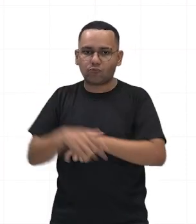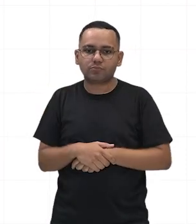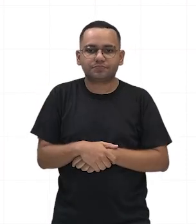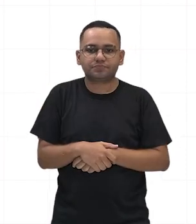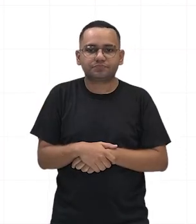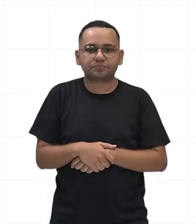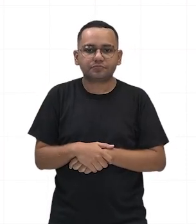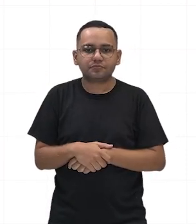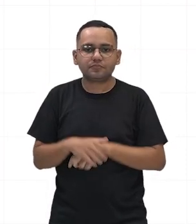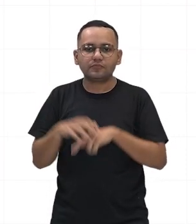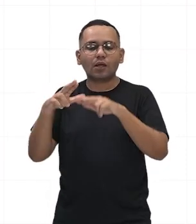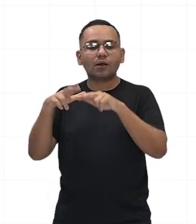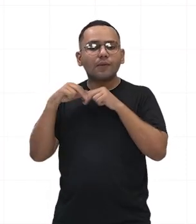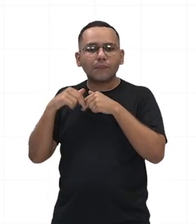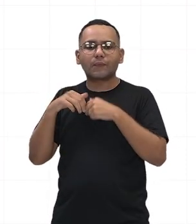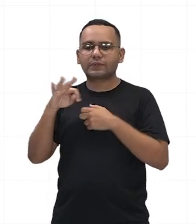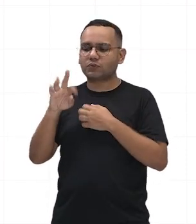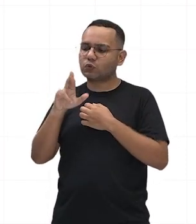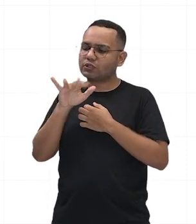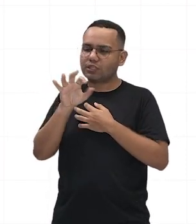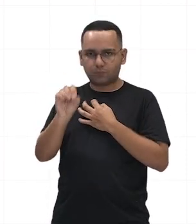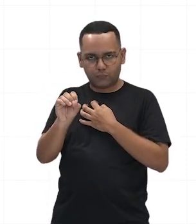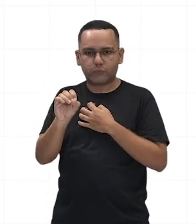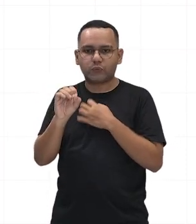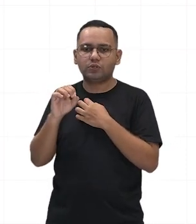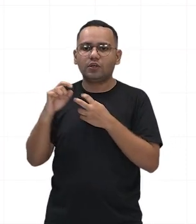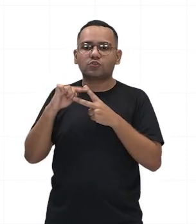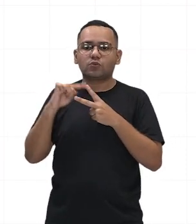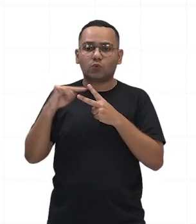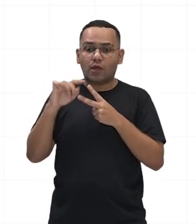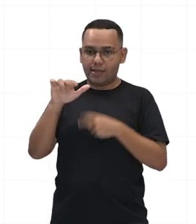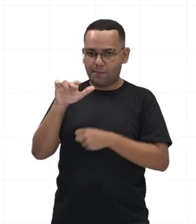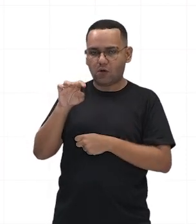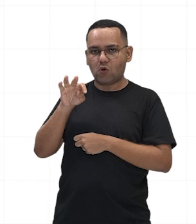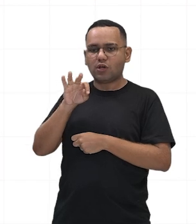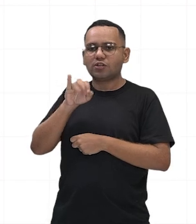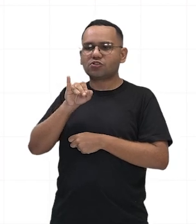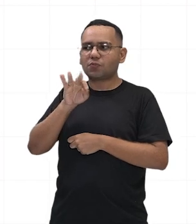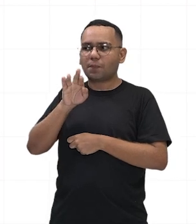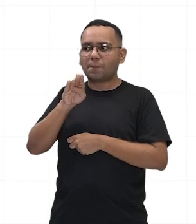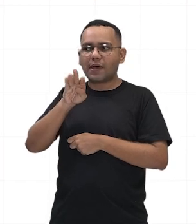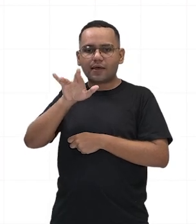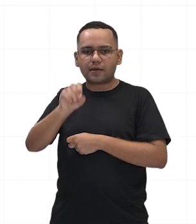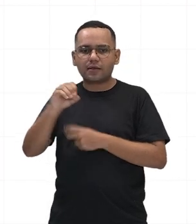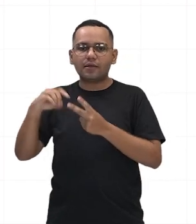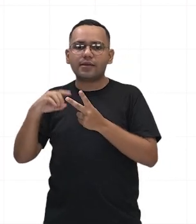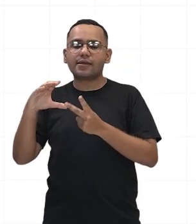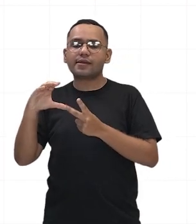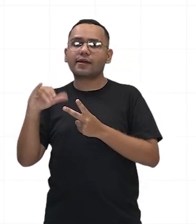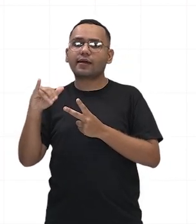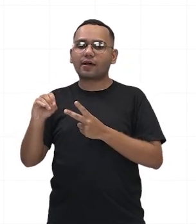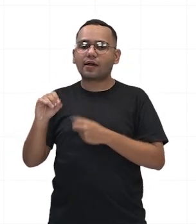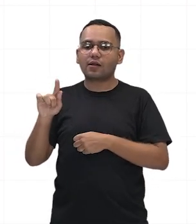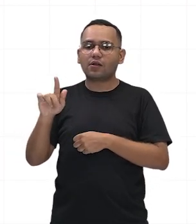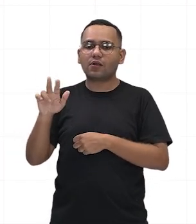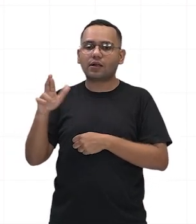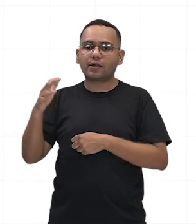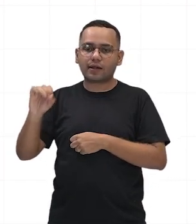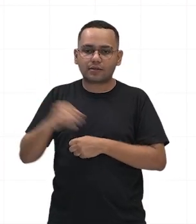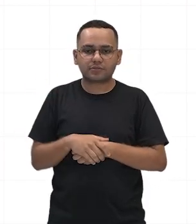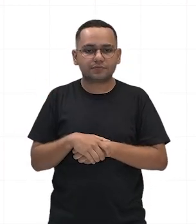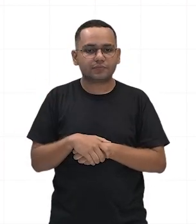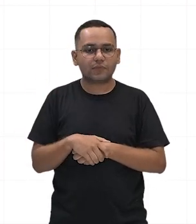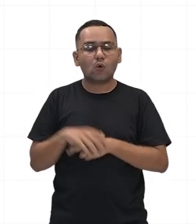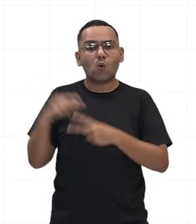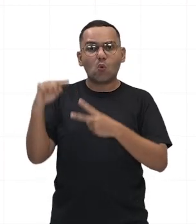Tibério e Caio Crasso. Os dois, no entanto, foram perseguidos e mortos pelos senadores,